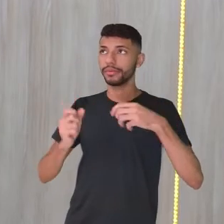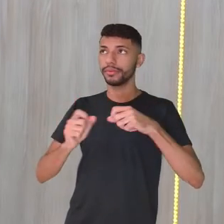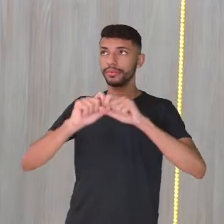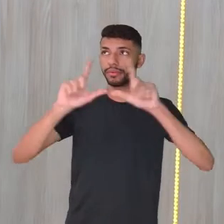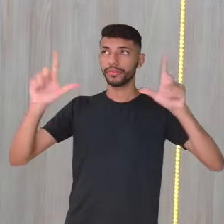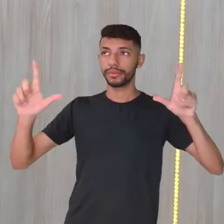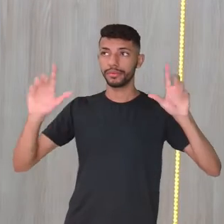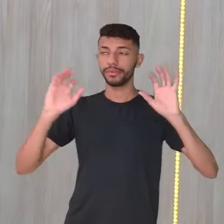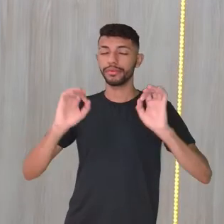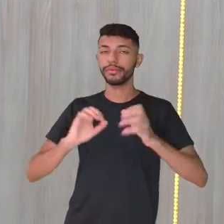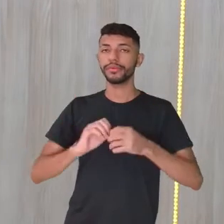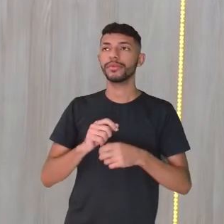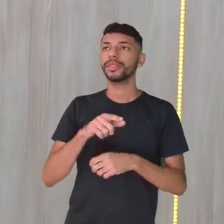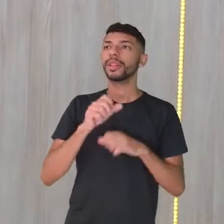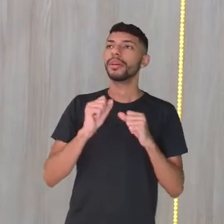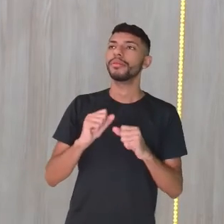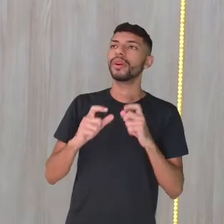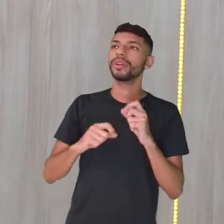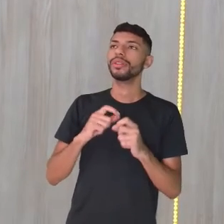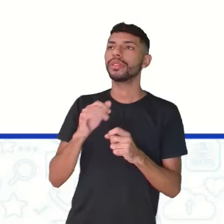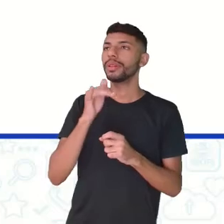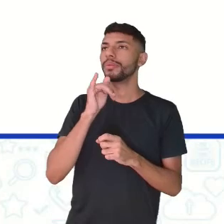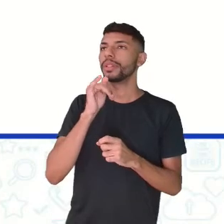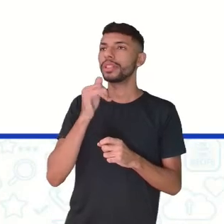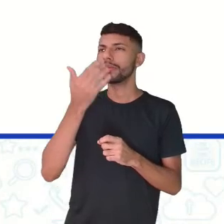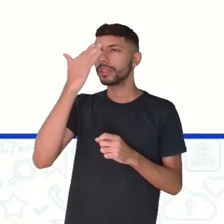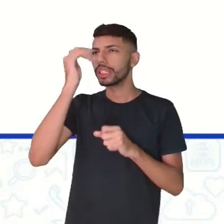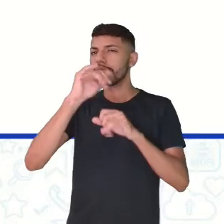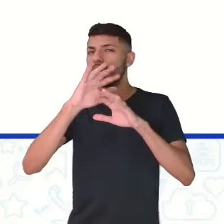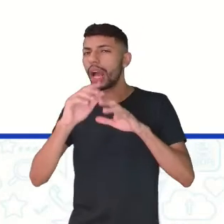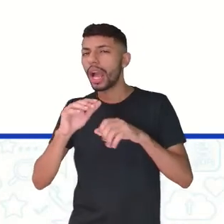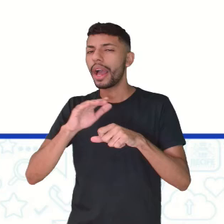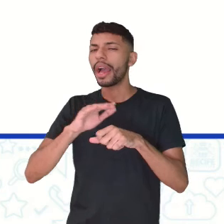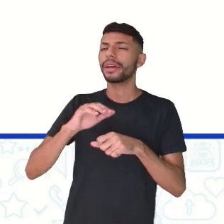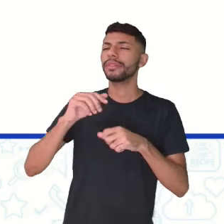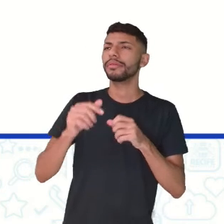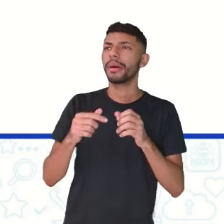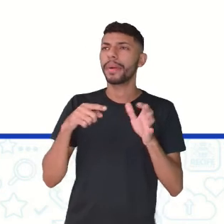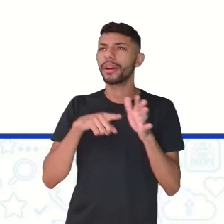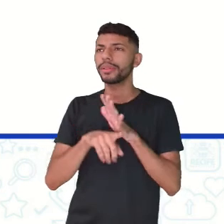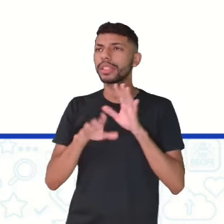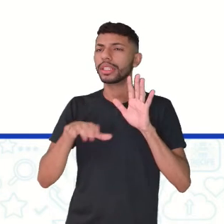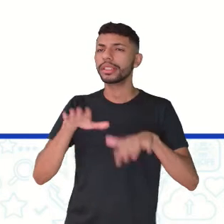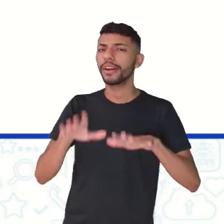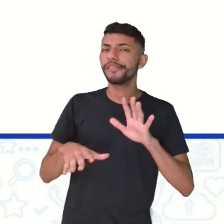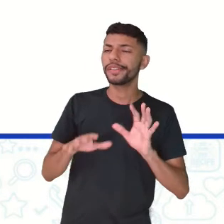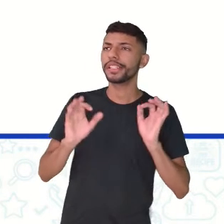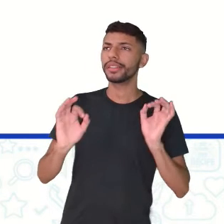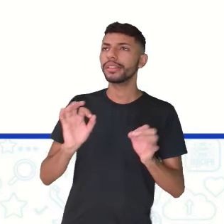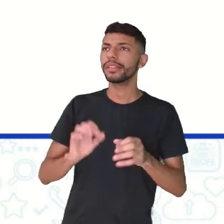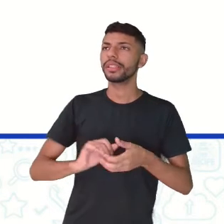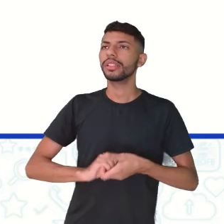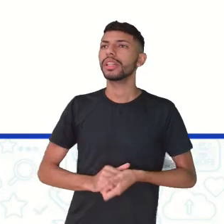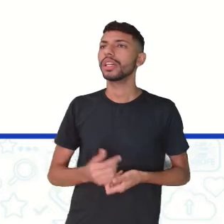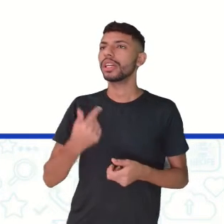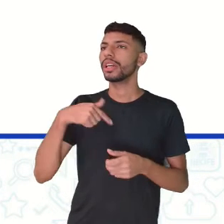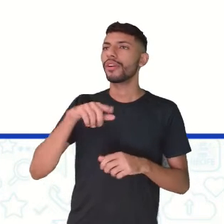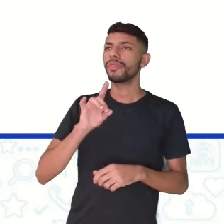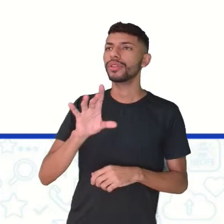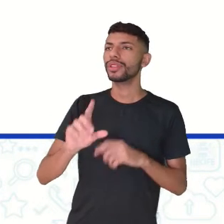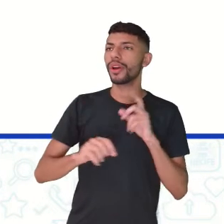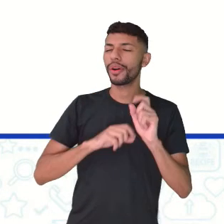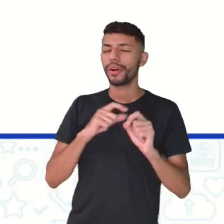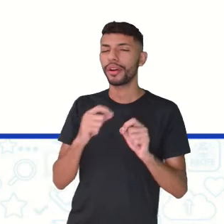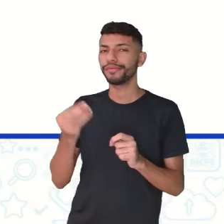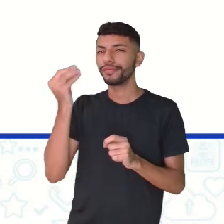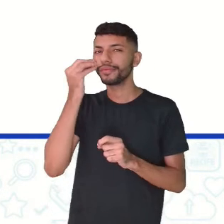cheia, já vai poder, de repente, adiantar o entendimento dessa questão aí. Adiantar, de repente, sua resposta. Eu vou somente tentar